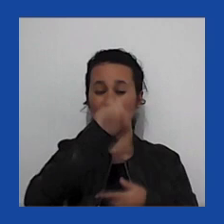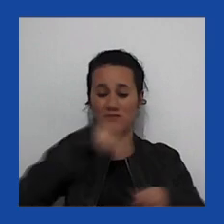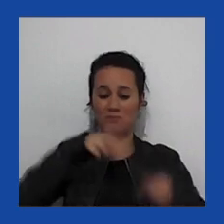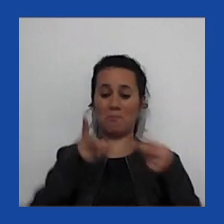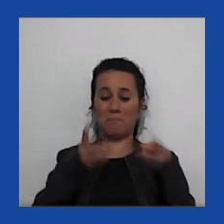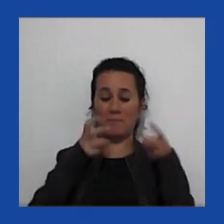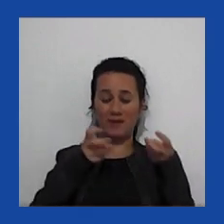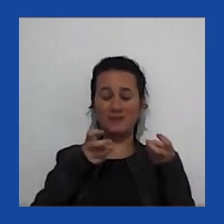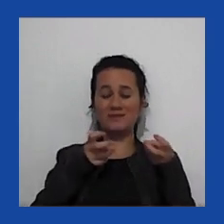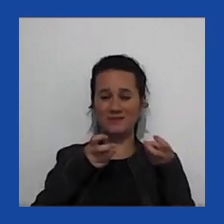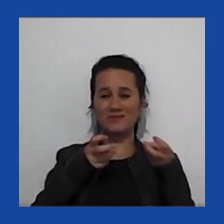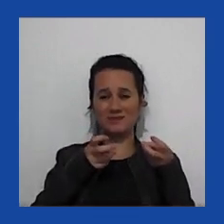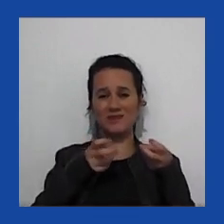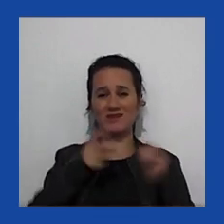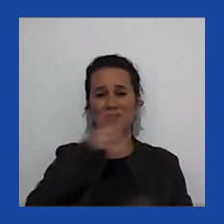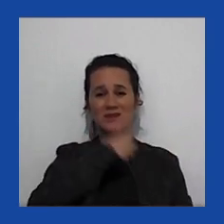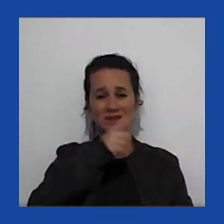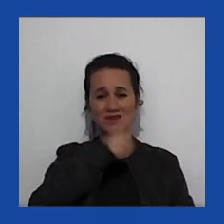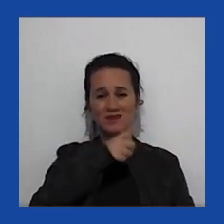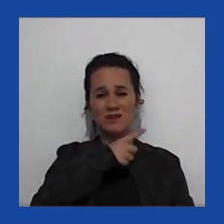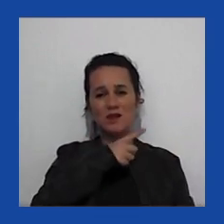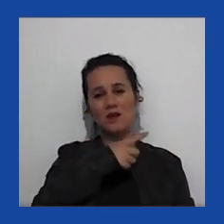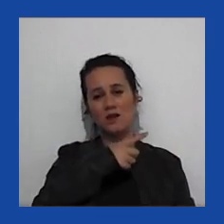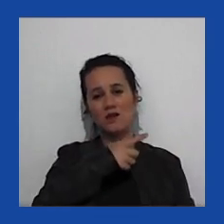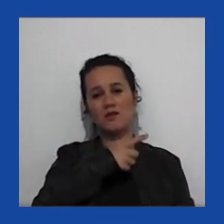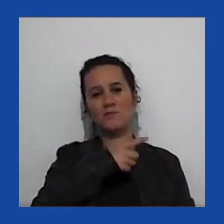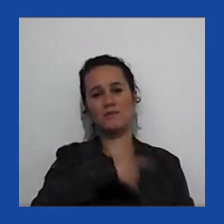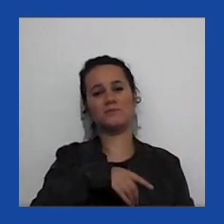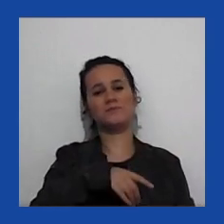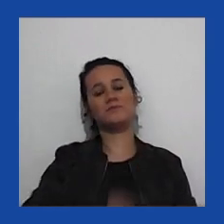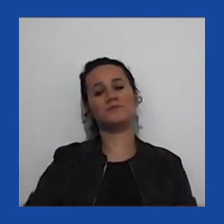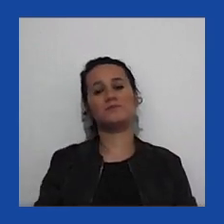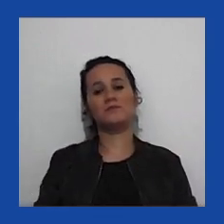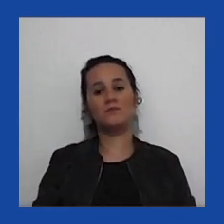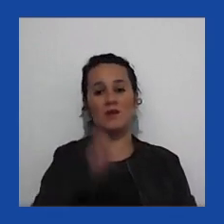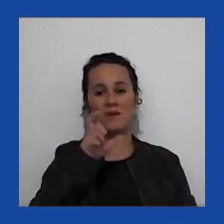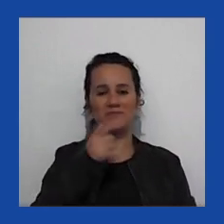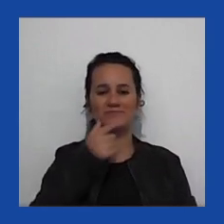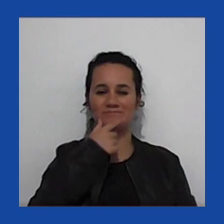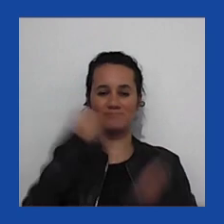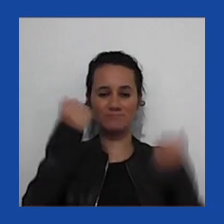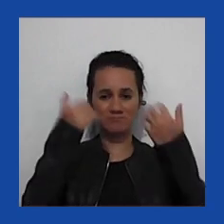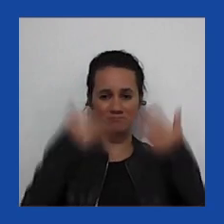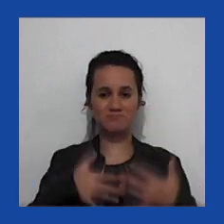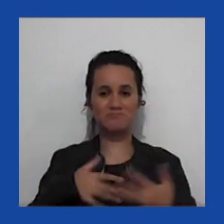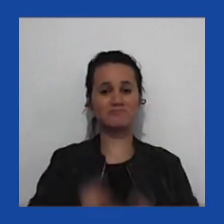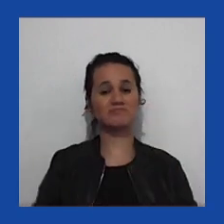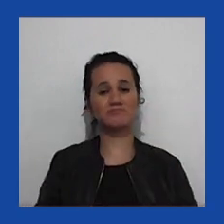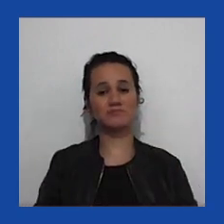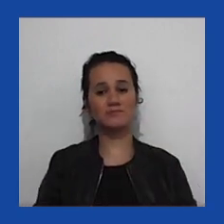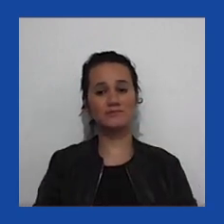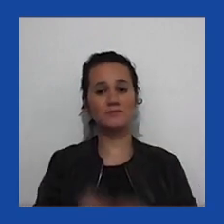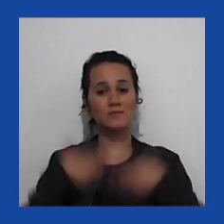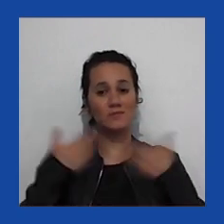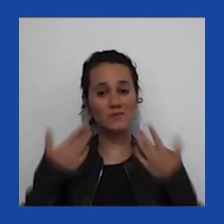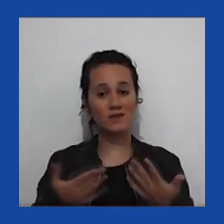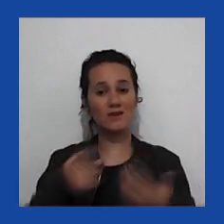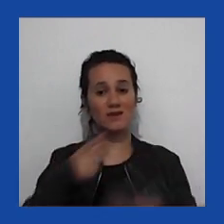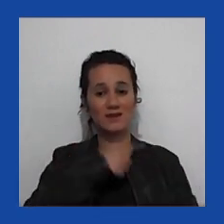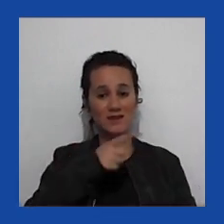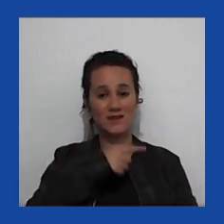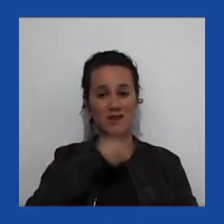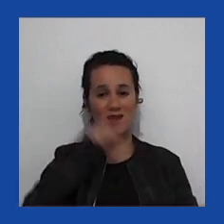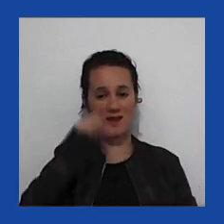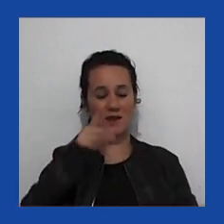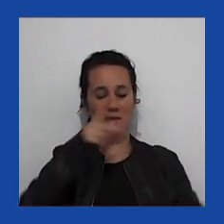um survey recentemente do Economist, do YouGov, mostra que entre os republicanos e